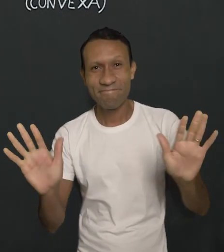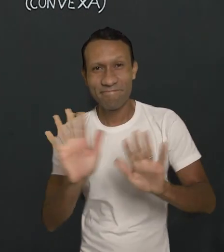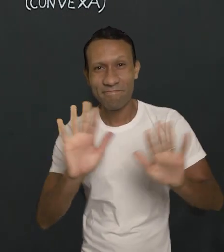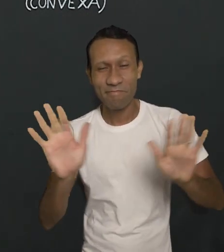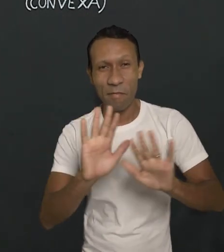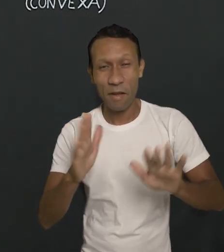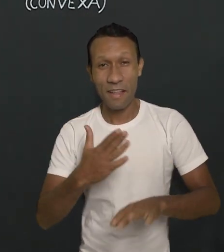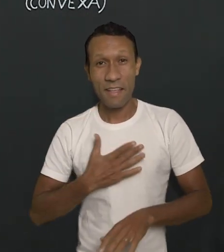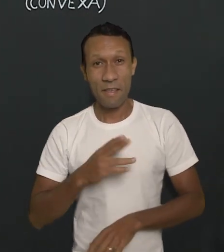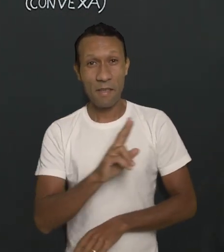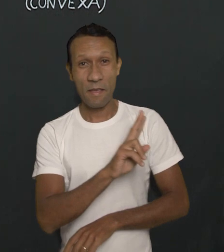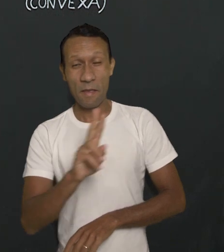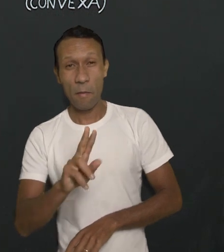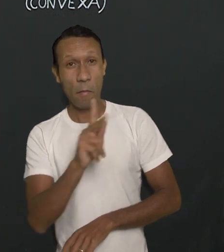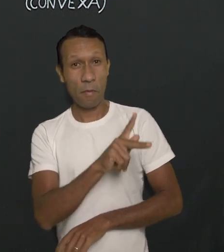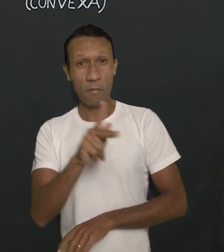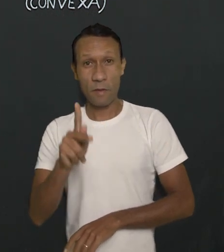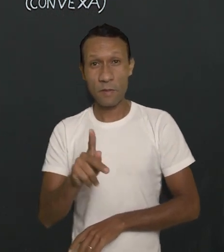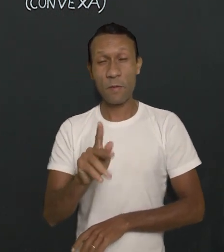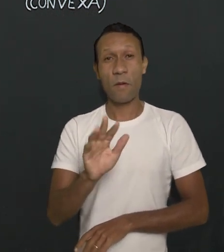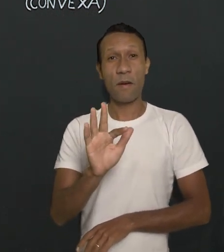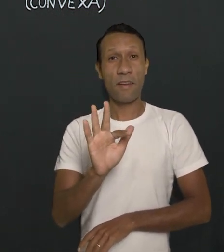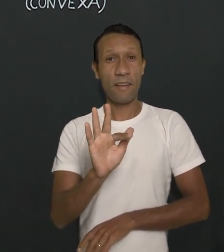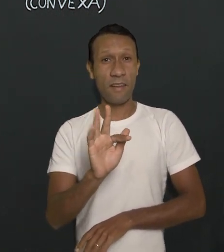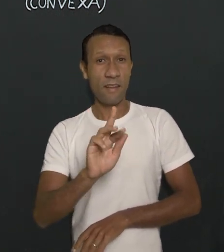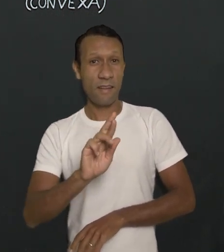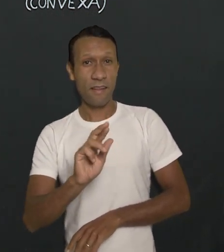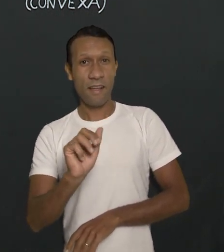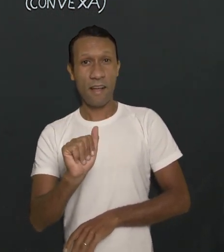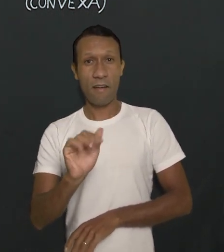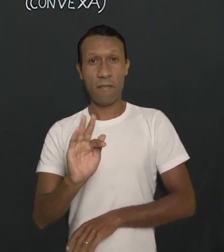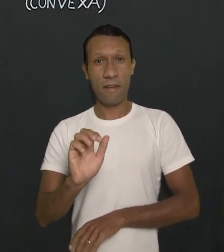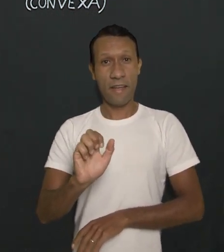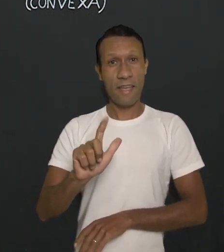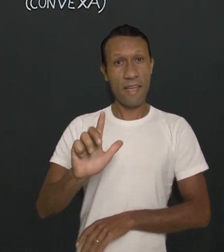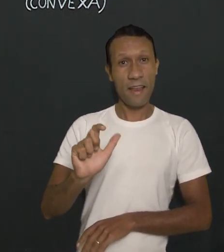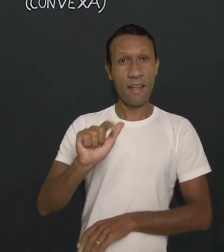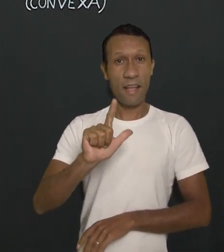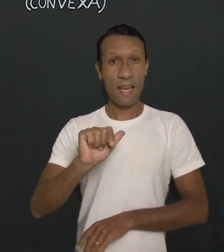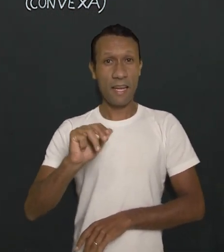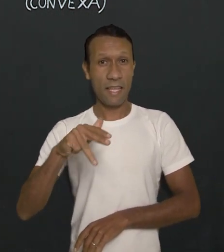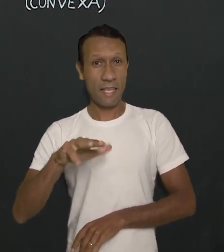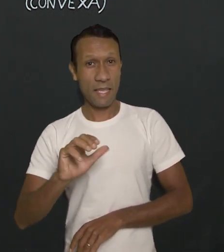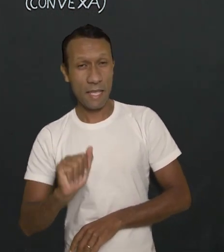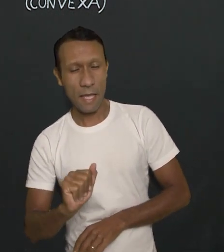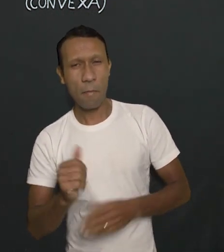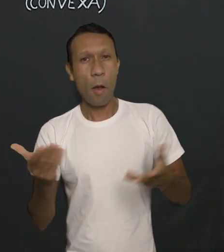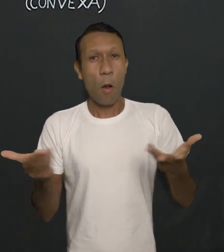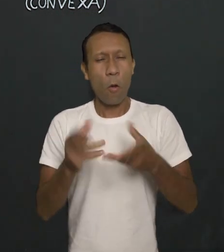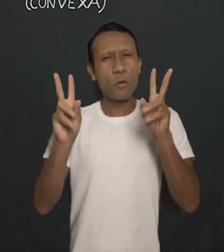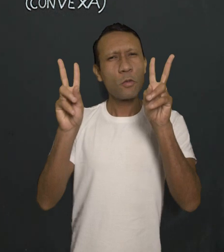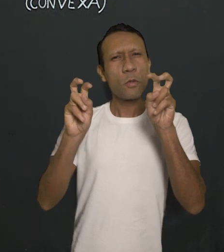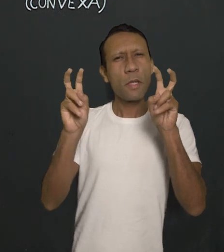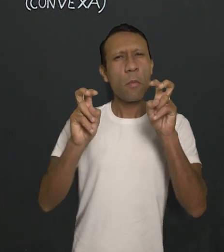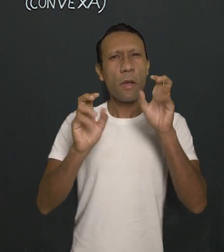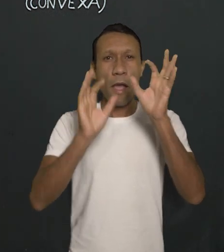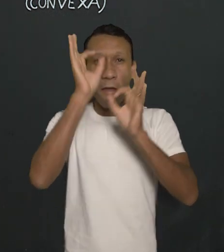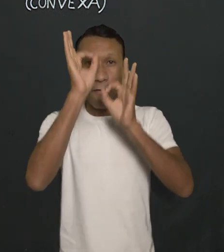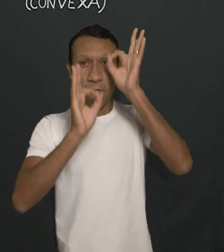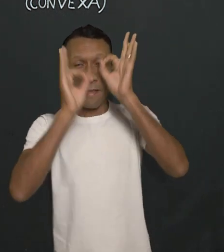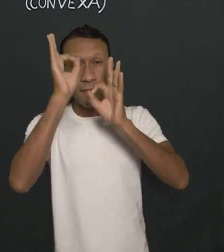Olá, eu sou a professora Rafaela Lima e a nossa aula de hoje será sobre problemas de visão e lentes